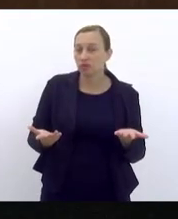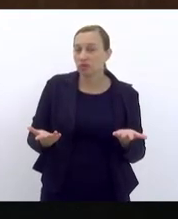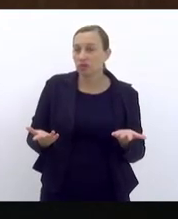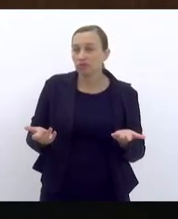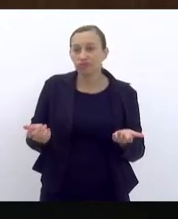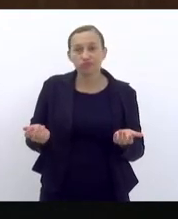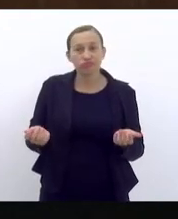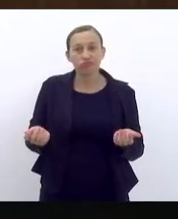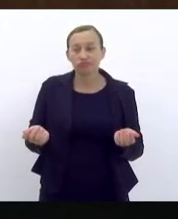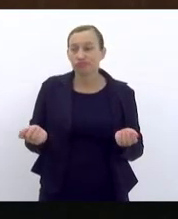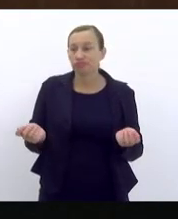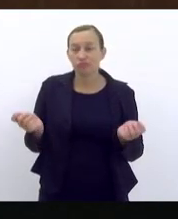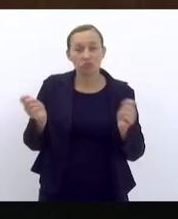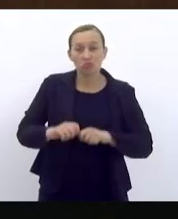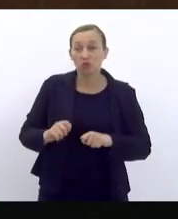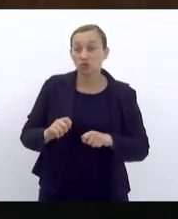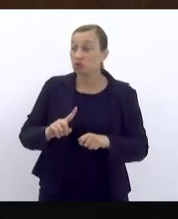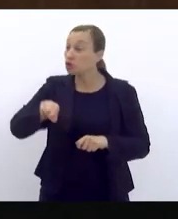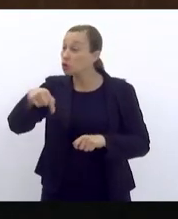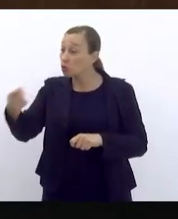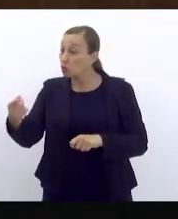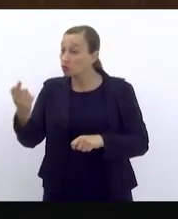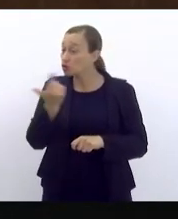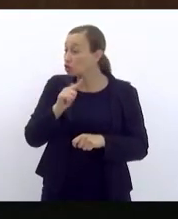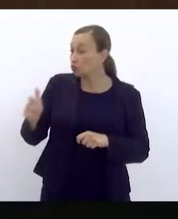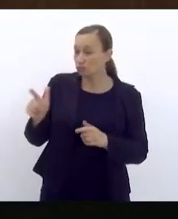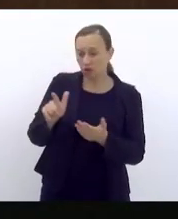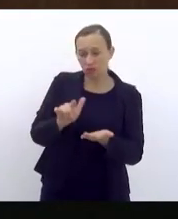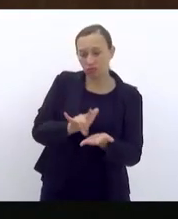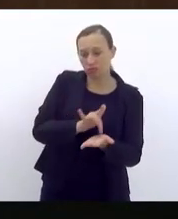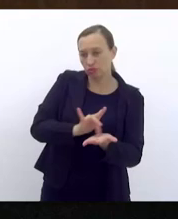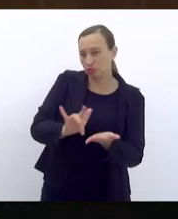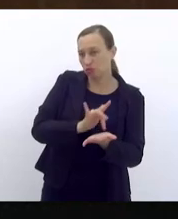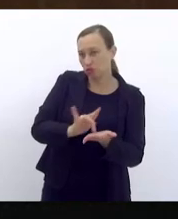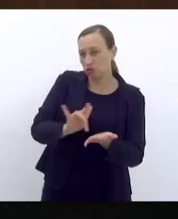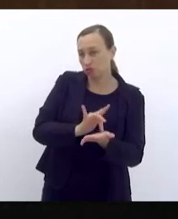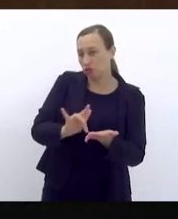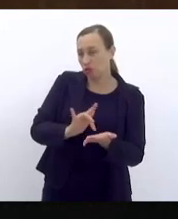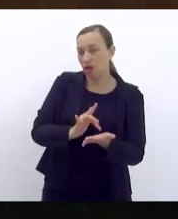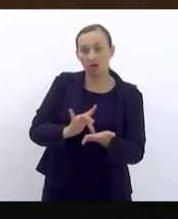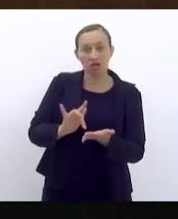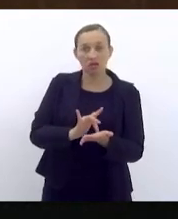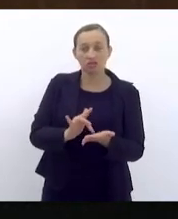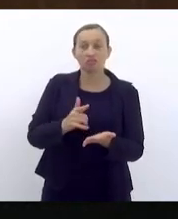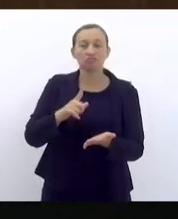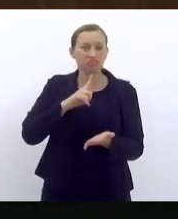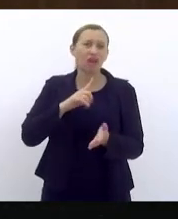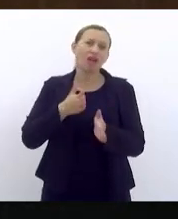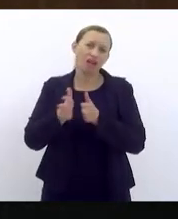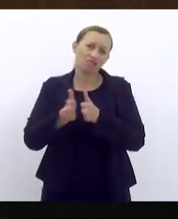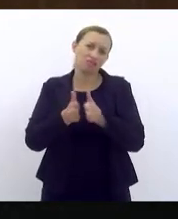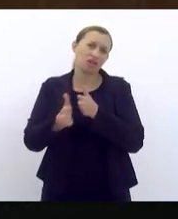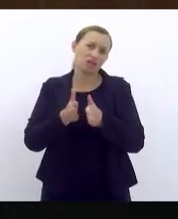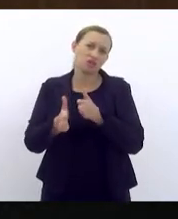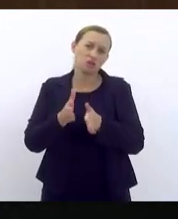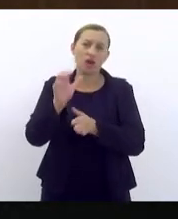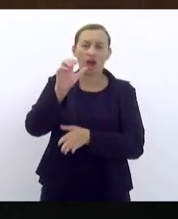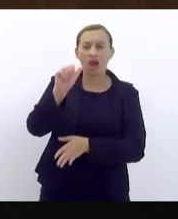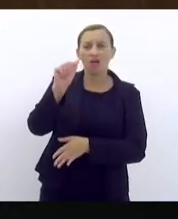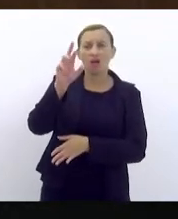possibilita que outros que não tenham telefone celular etc tenham acesso ao cardápio